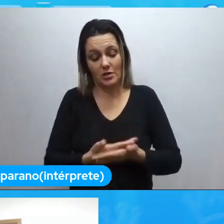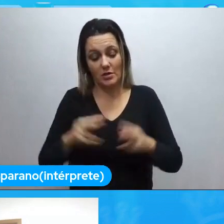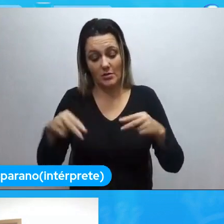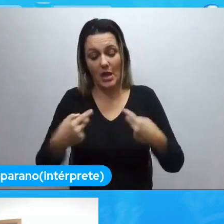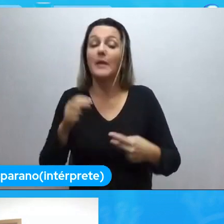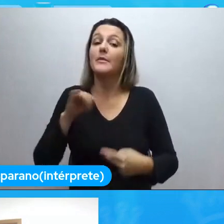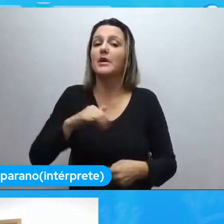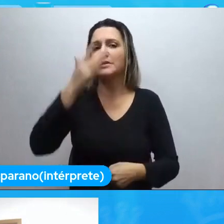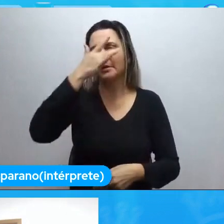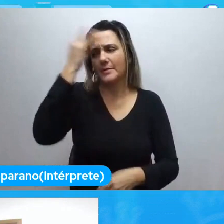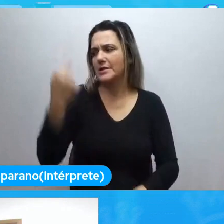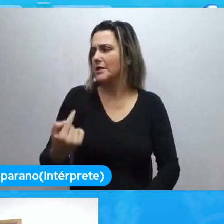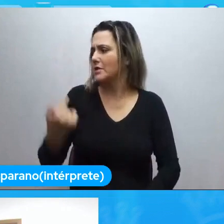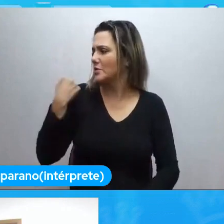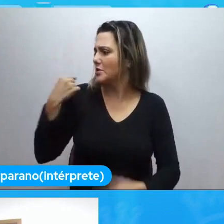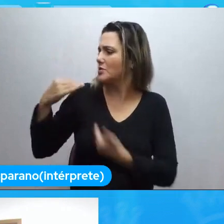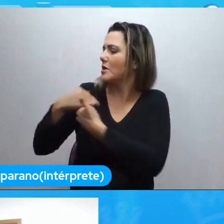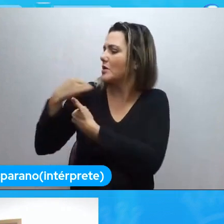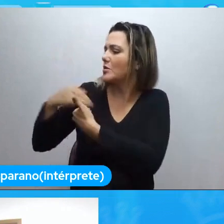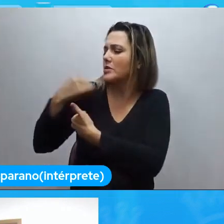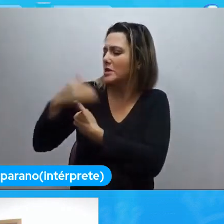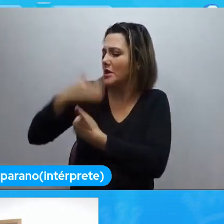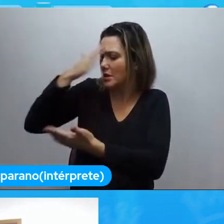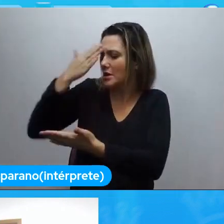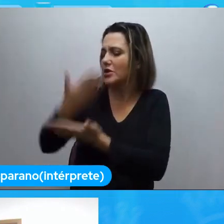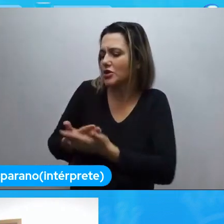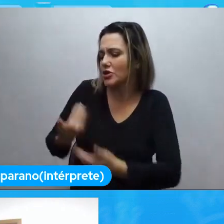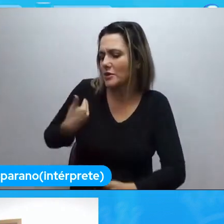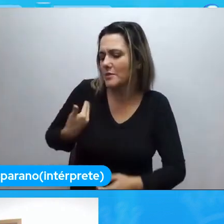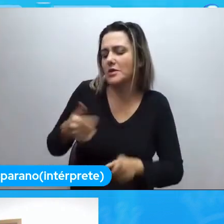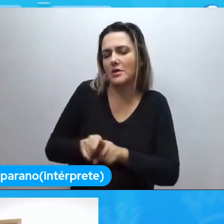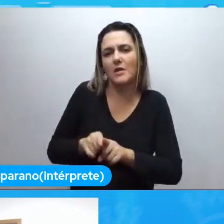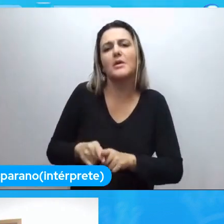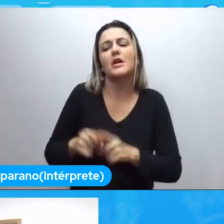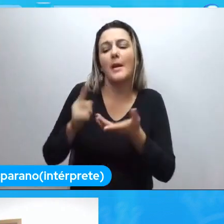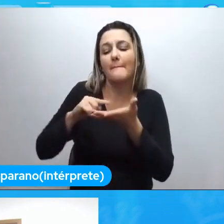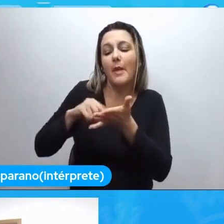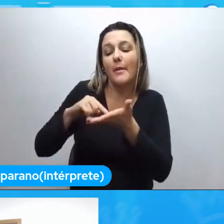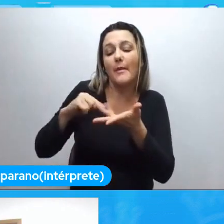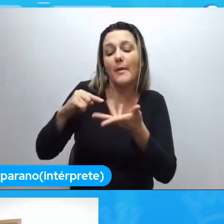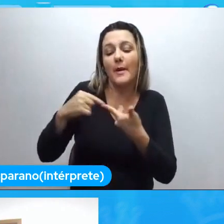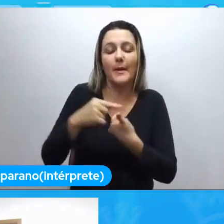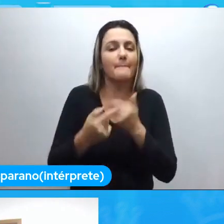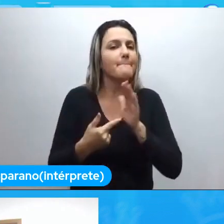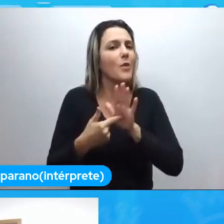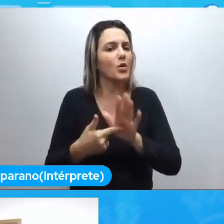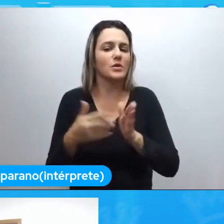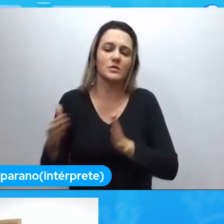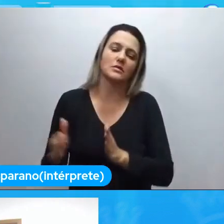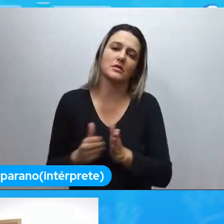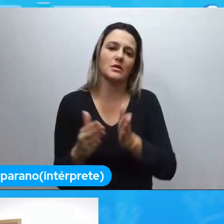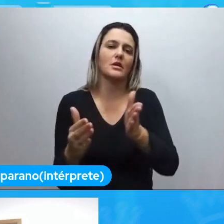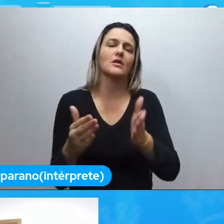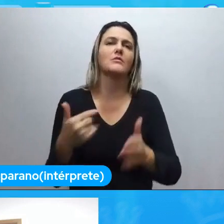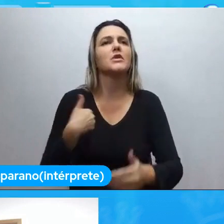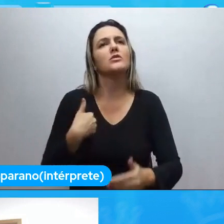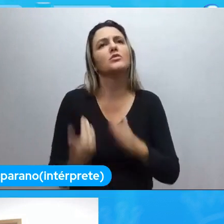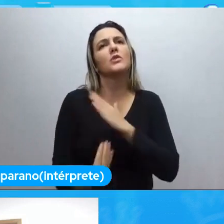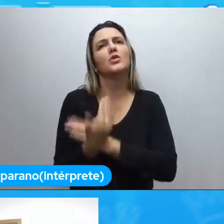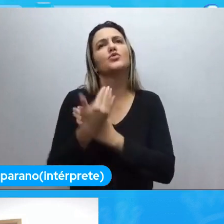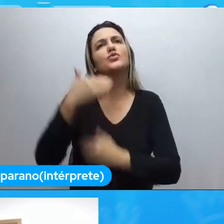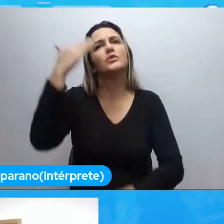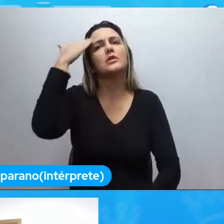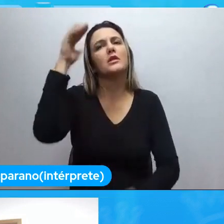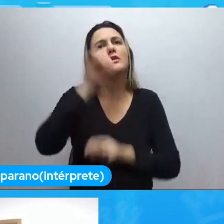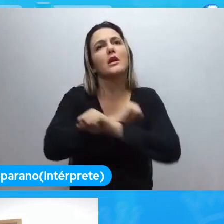isso, e tivesse me apontado também caminhos que pudessem me fazer entender que é